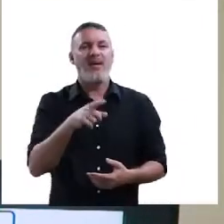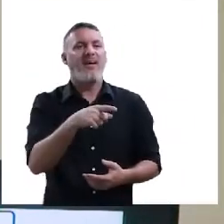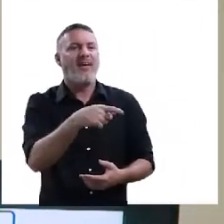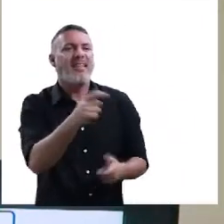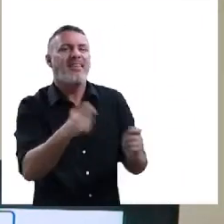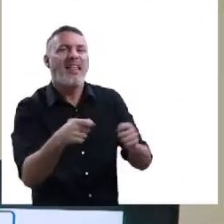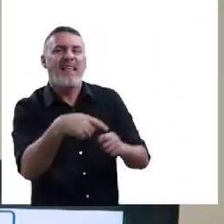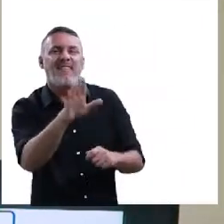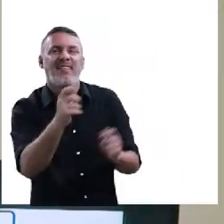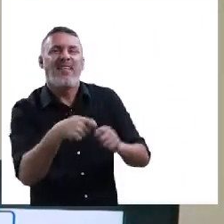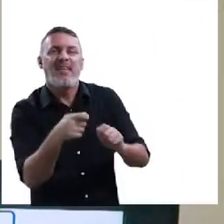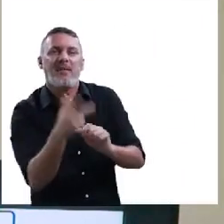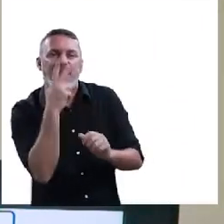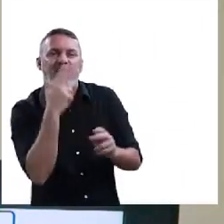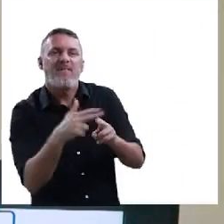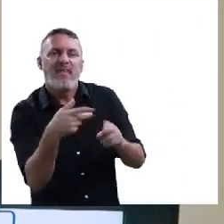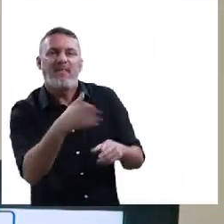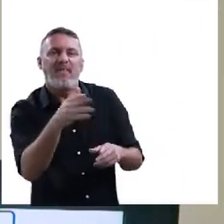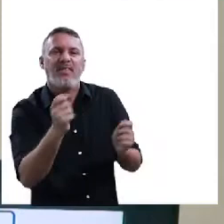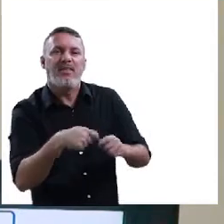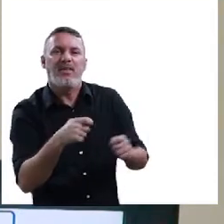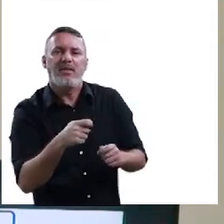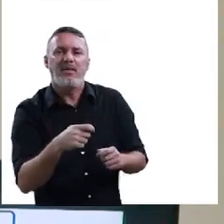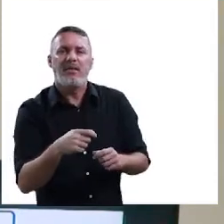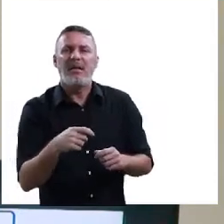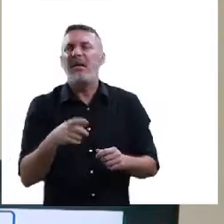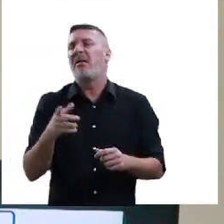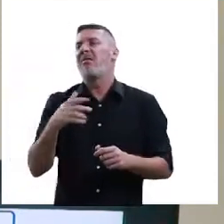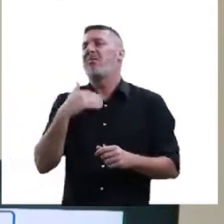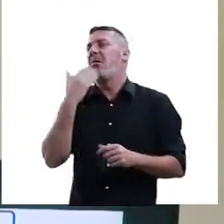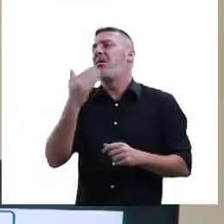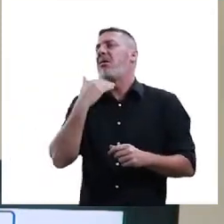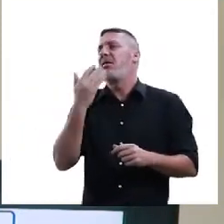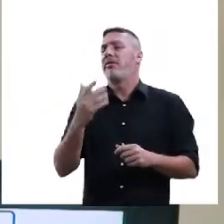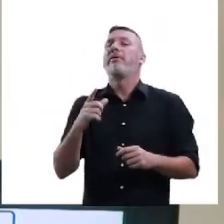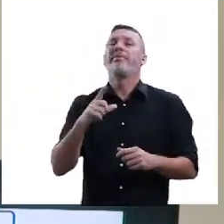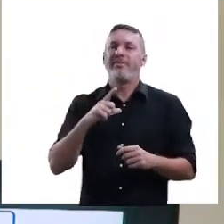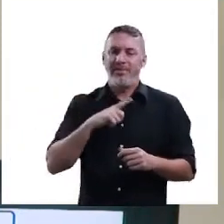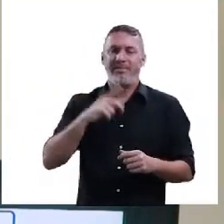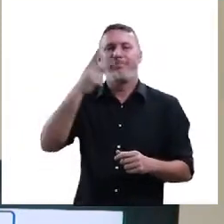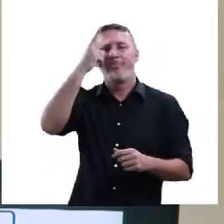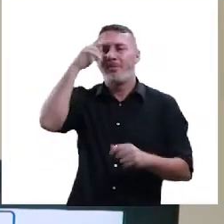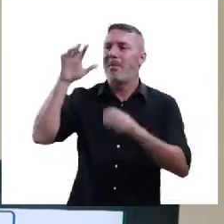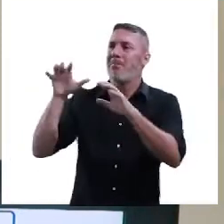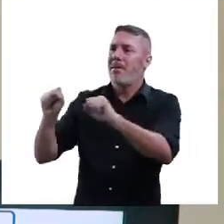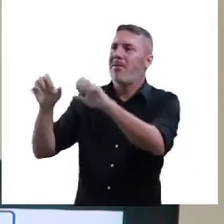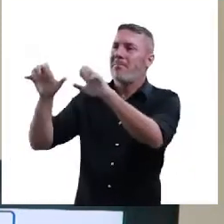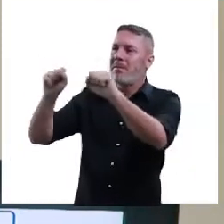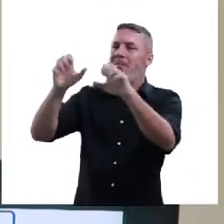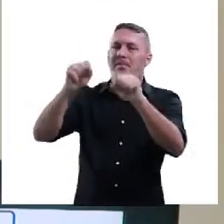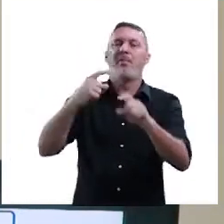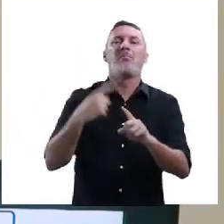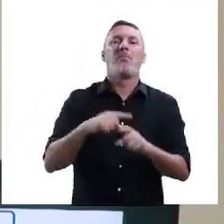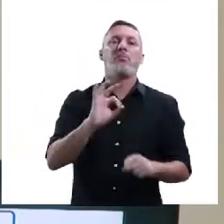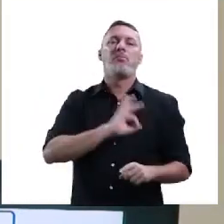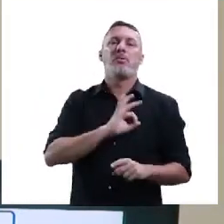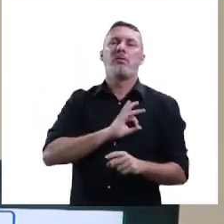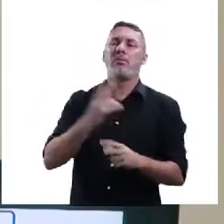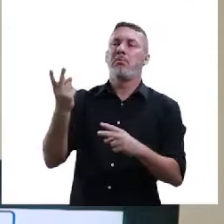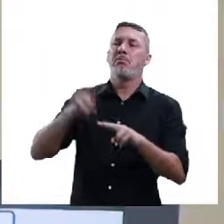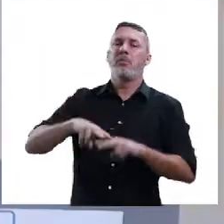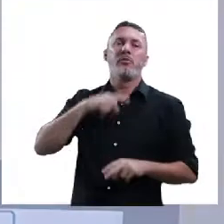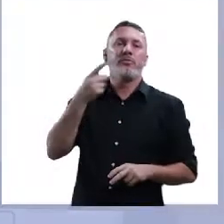termo que vocês utilizam? Vai lá, que não dá nada não. Não dá nada não, profe. Impunidade dos contrabandos ou dos agressores.